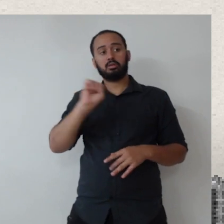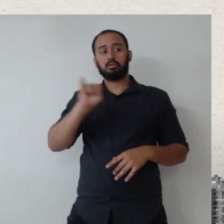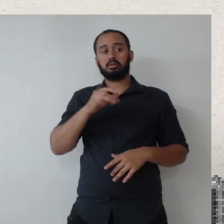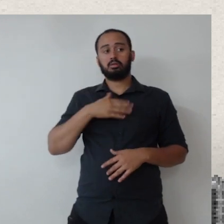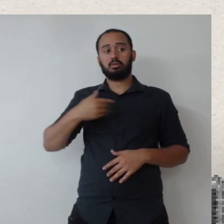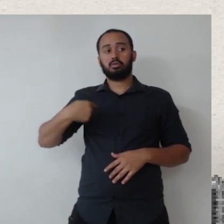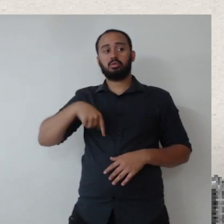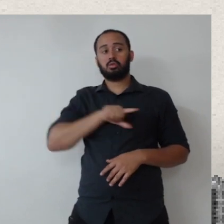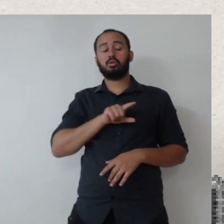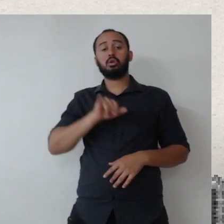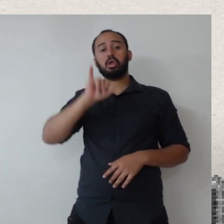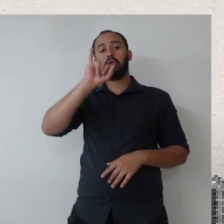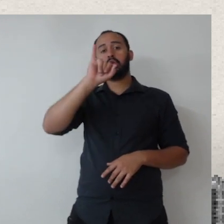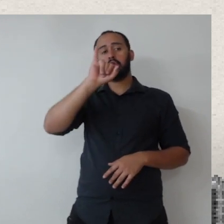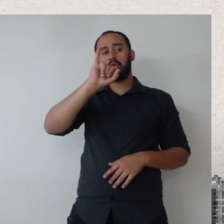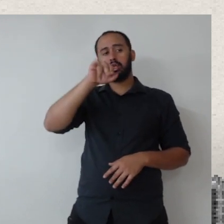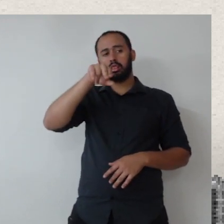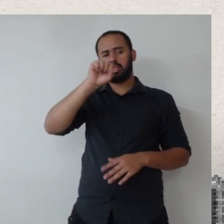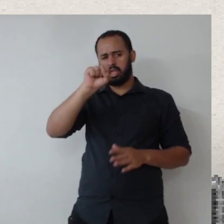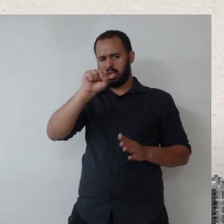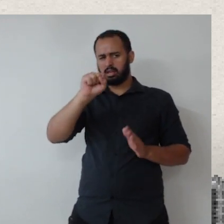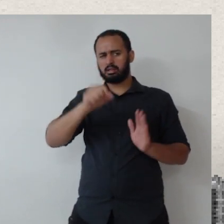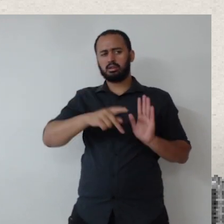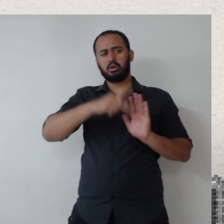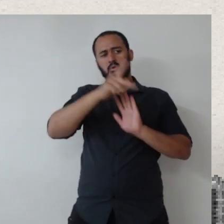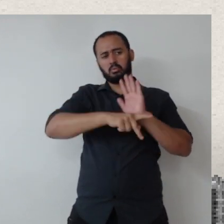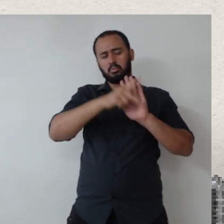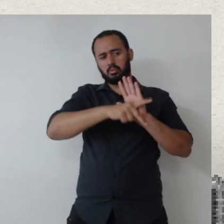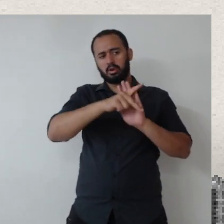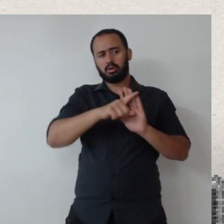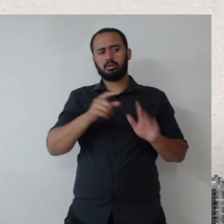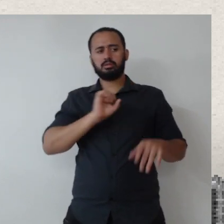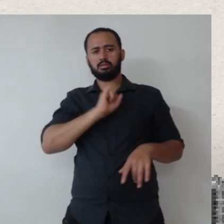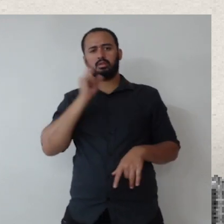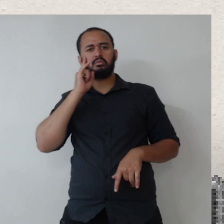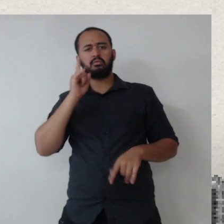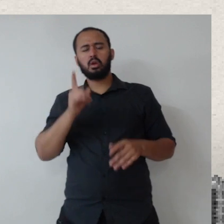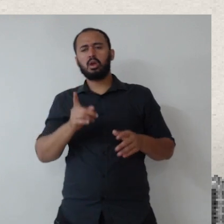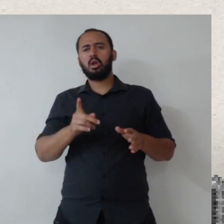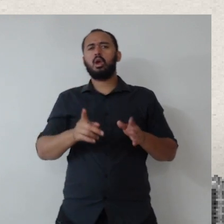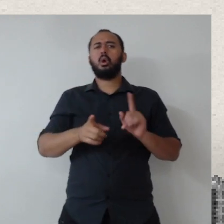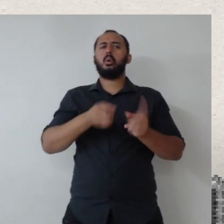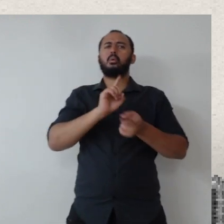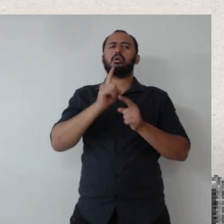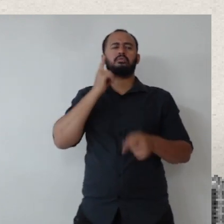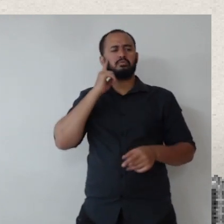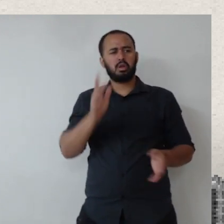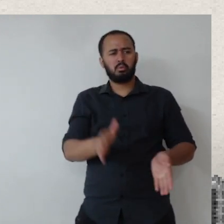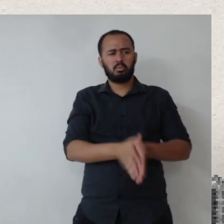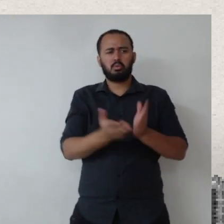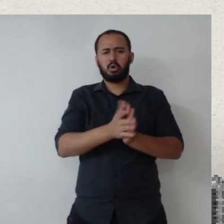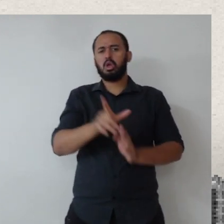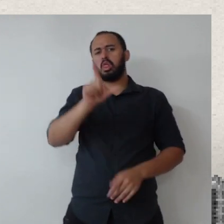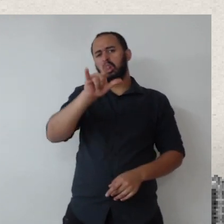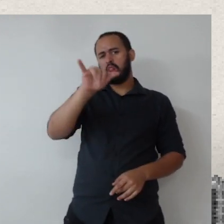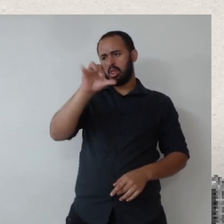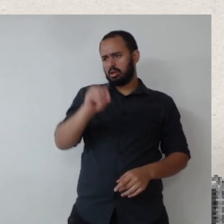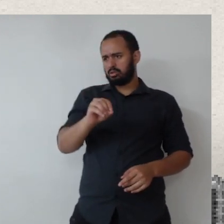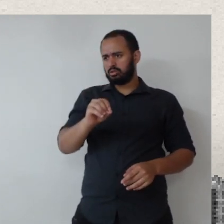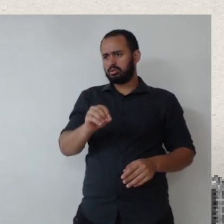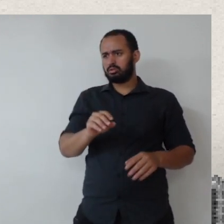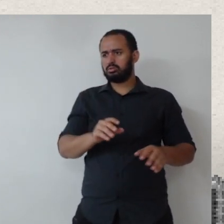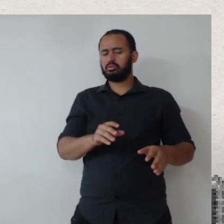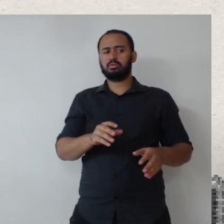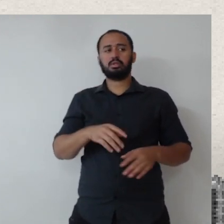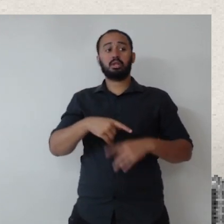exemplo, lá na NS, nosso plano de ação, você falou da questão das ruas, né? A gente vê aí a pobreza ali sendo jogada. É papel